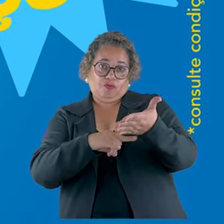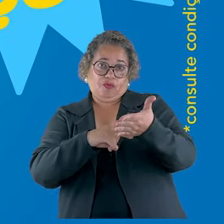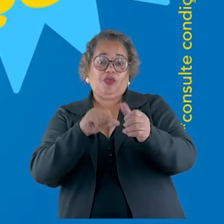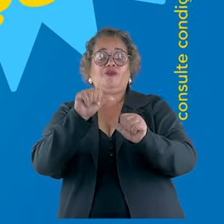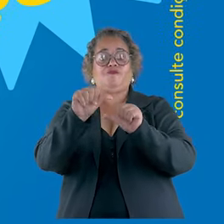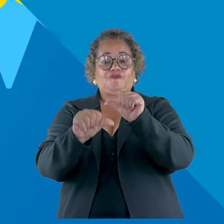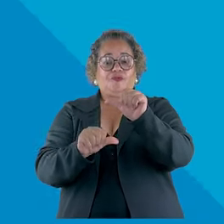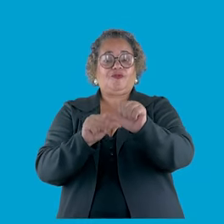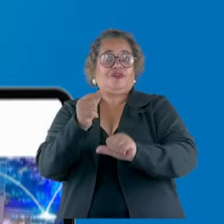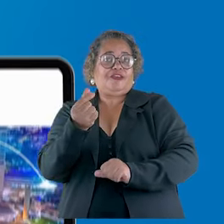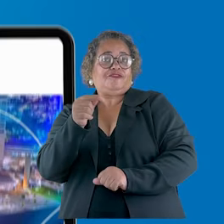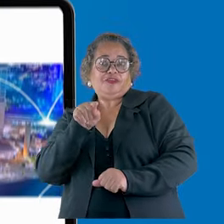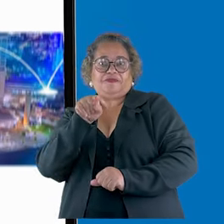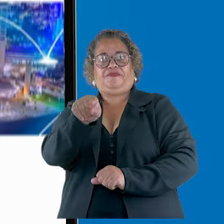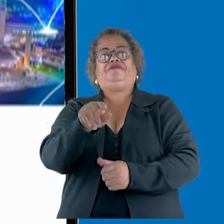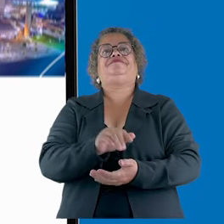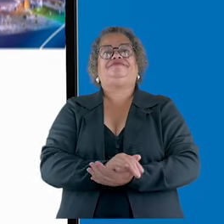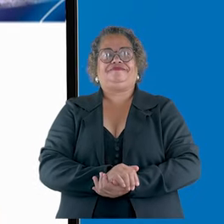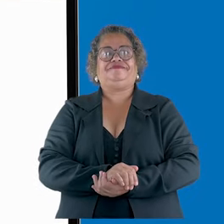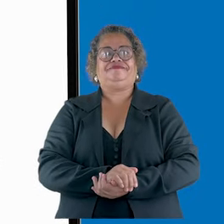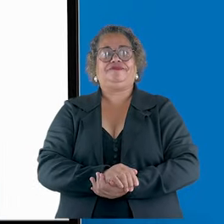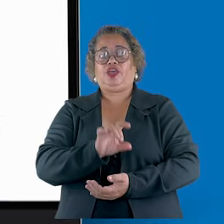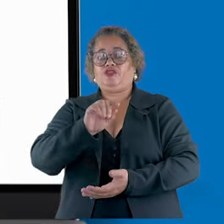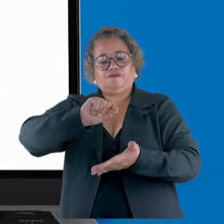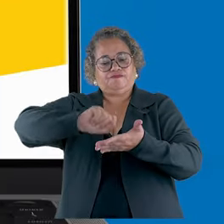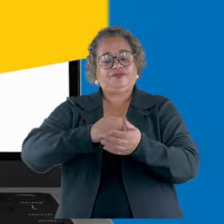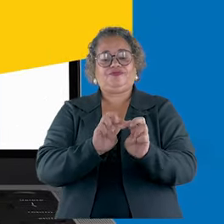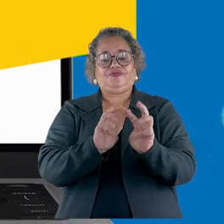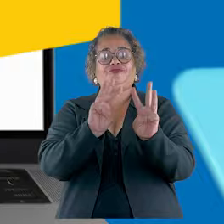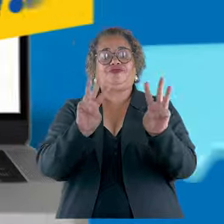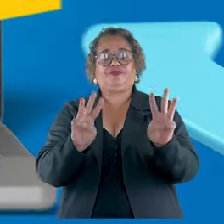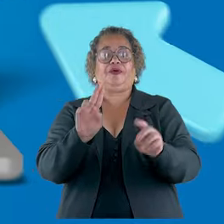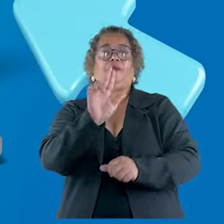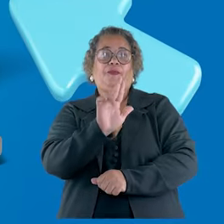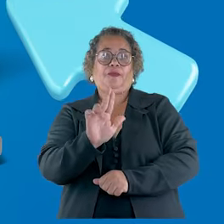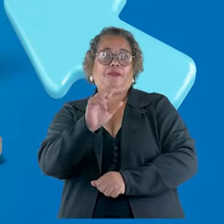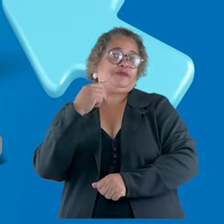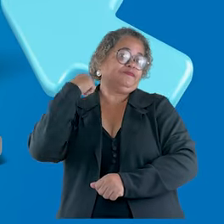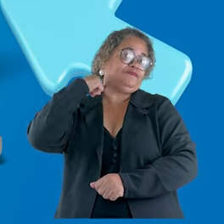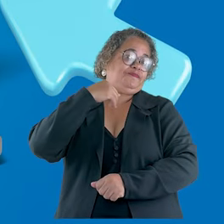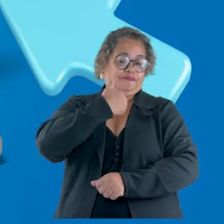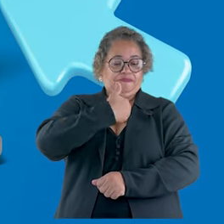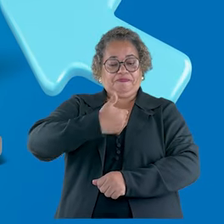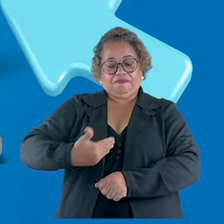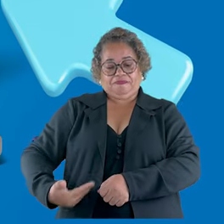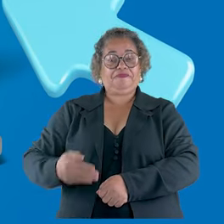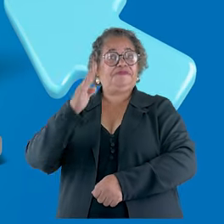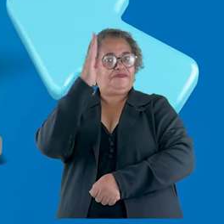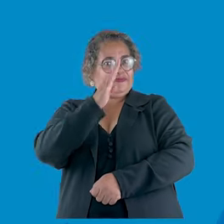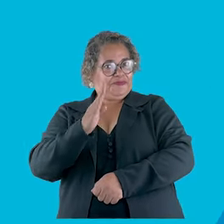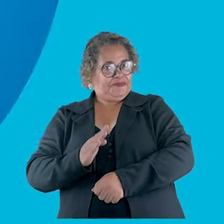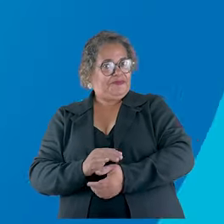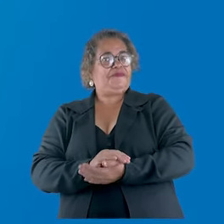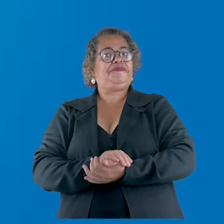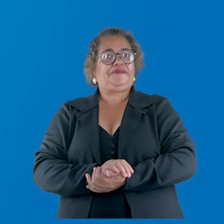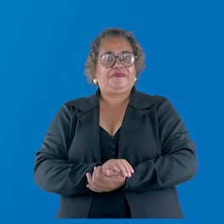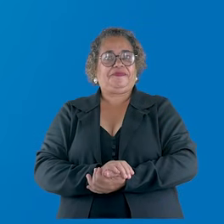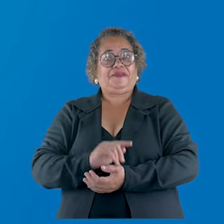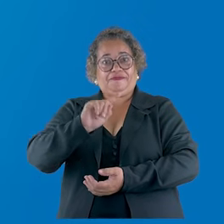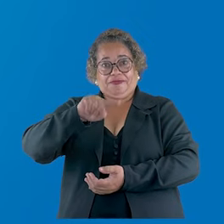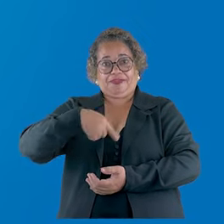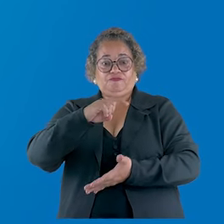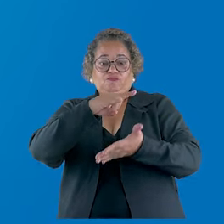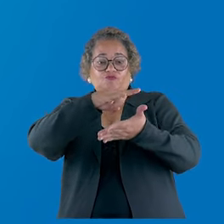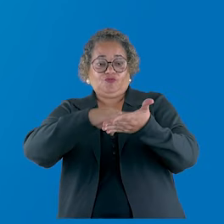pode virar dinheiro no seu bolso. É só se cadastrar no site, uberlandia.mg.gov.br Daí,